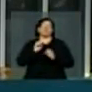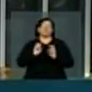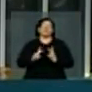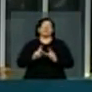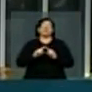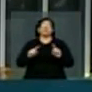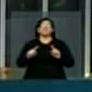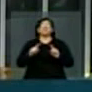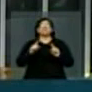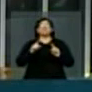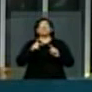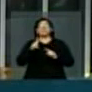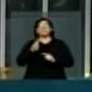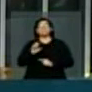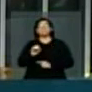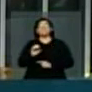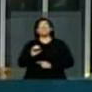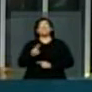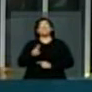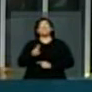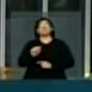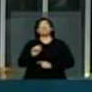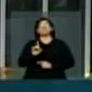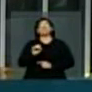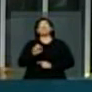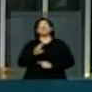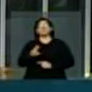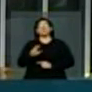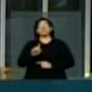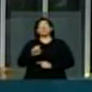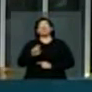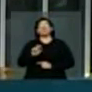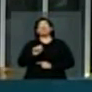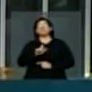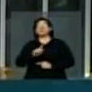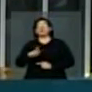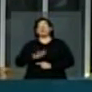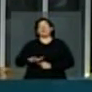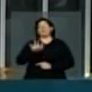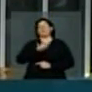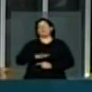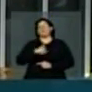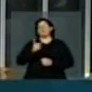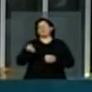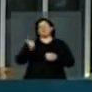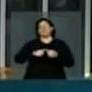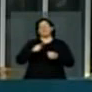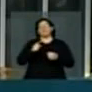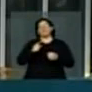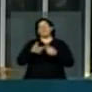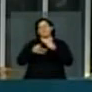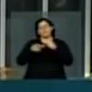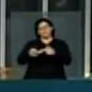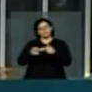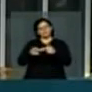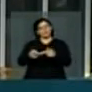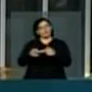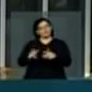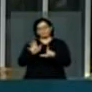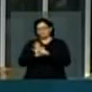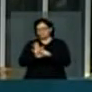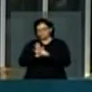Dr. Roberto Gugel devolva o processo com o parecer seja ele qual seja,